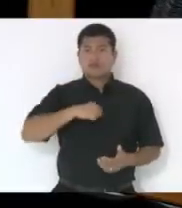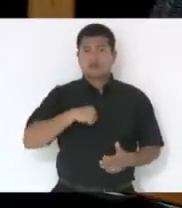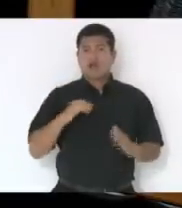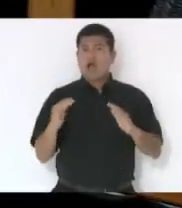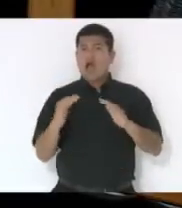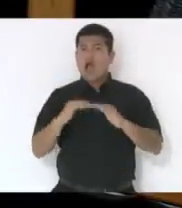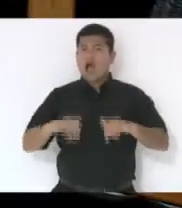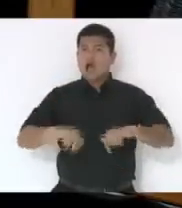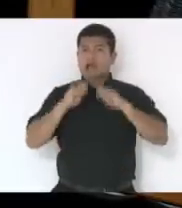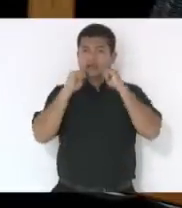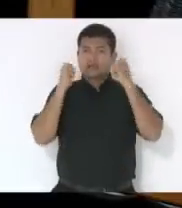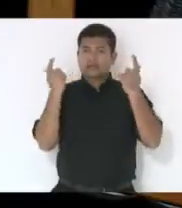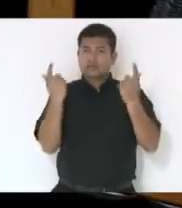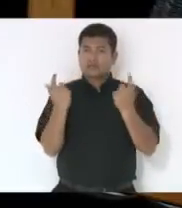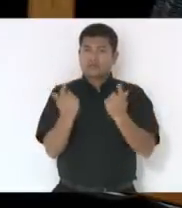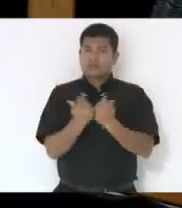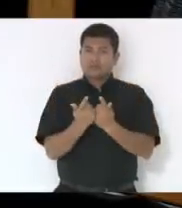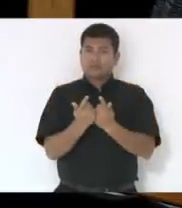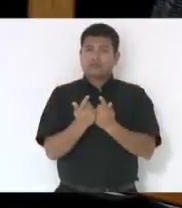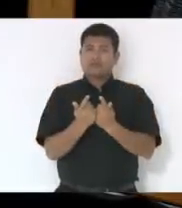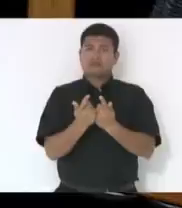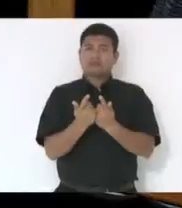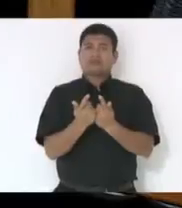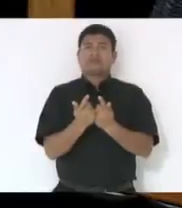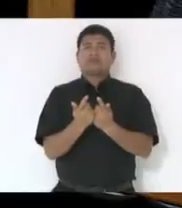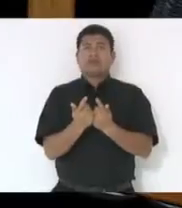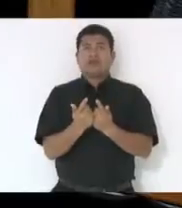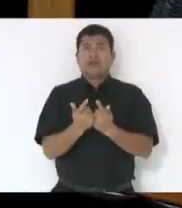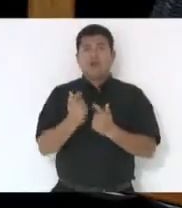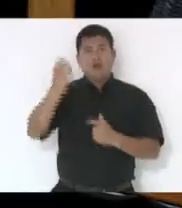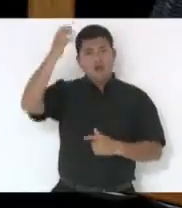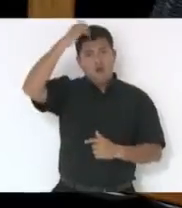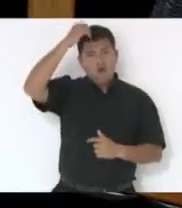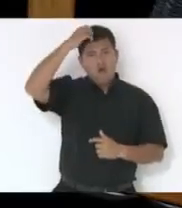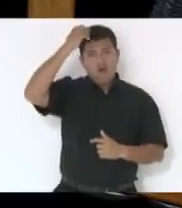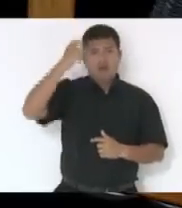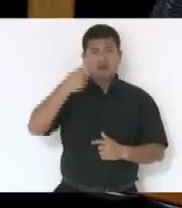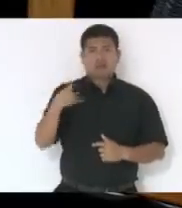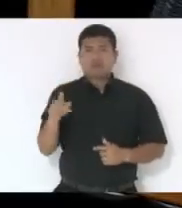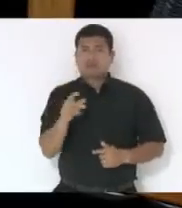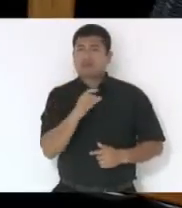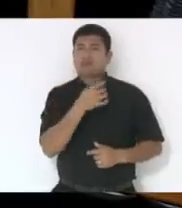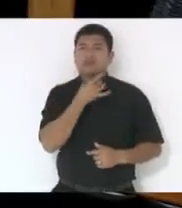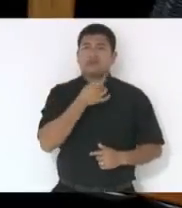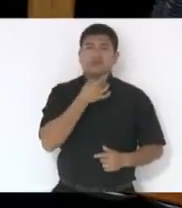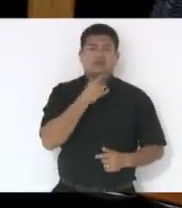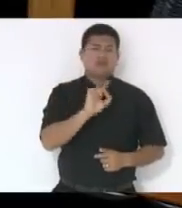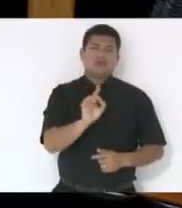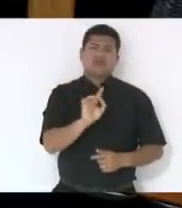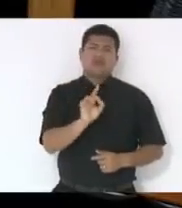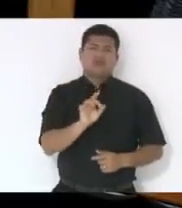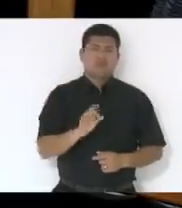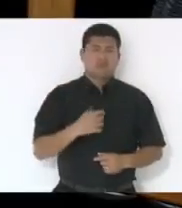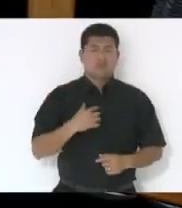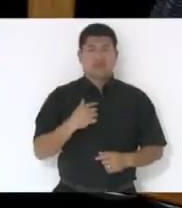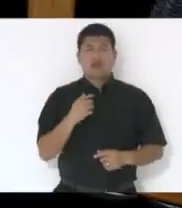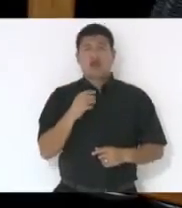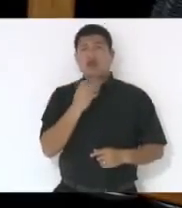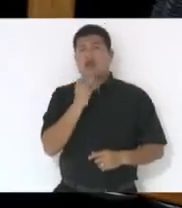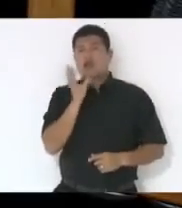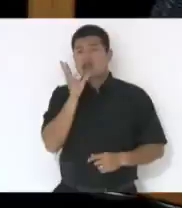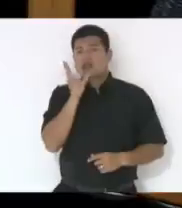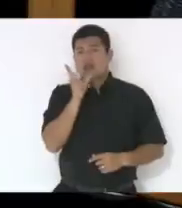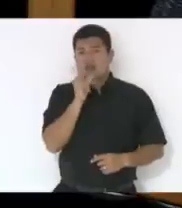casa, deputado Cobalquino, a vossa excelência não tem culpa dessa situação, não é de agora, isso vem de tempo. Mas vejo que esses